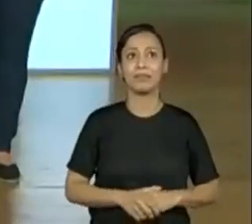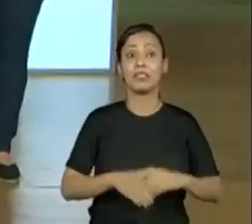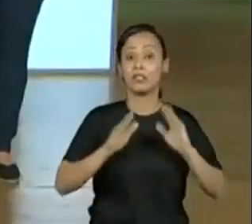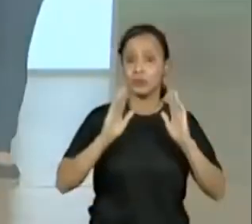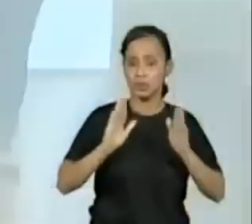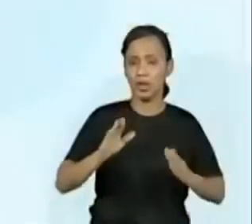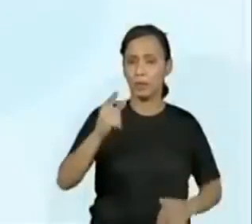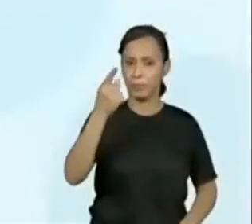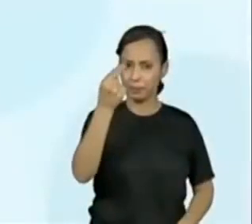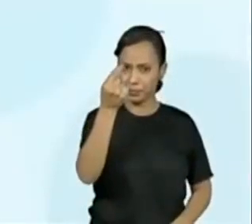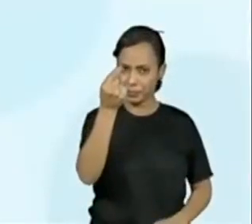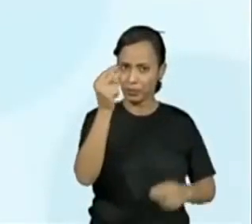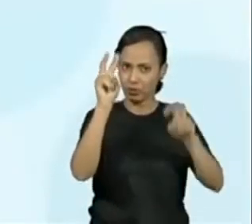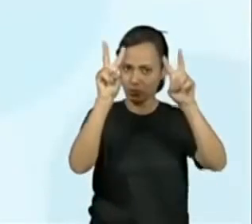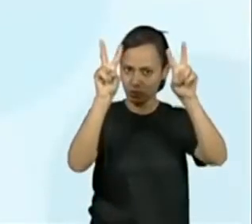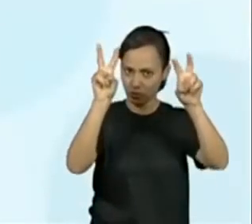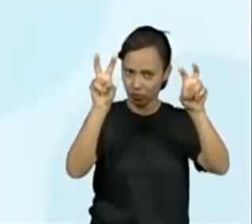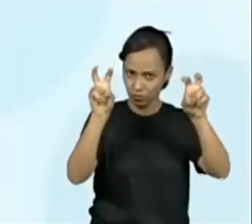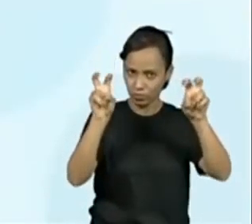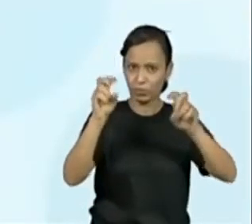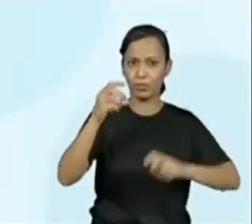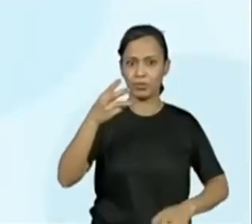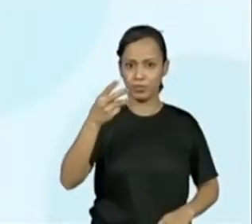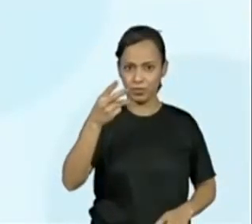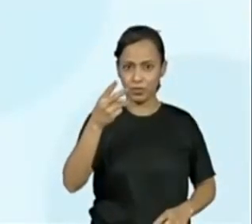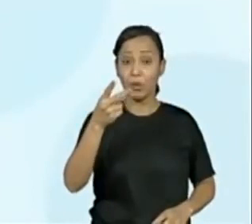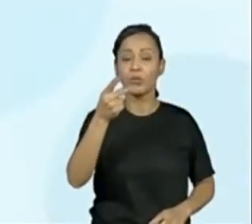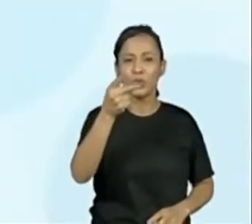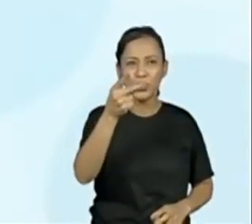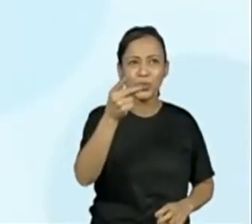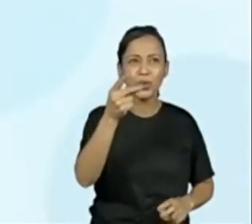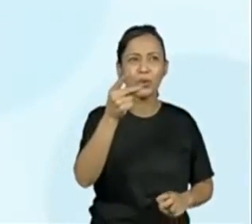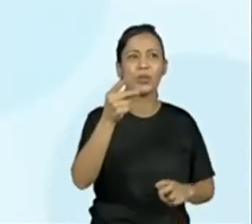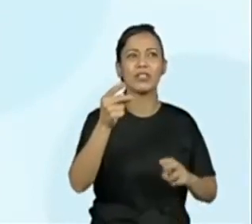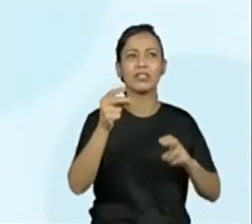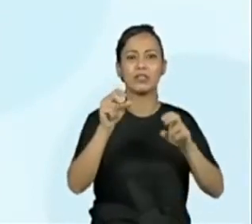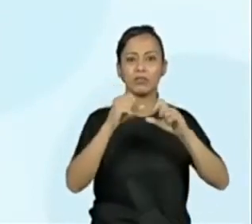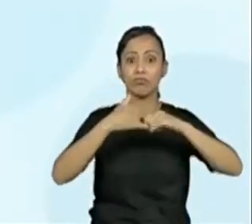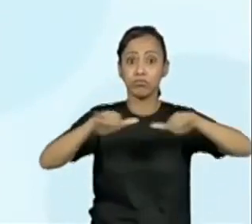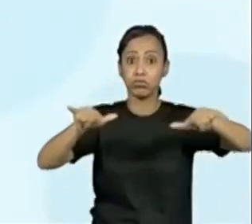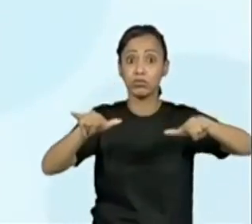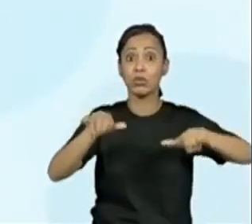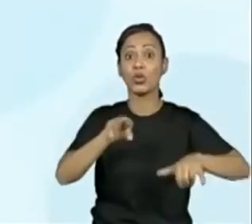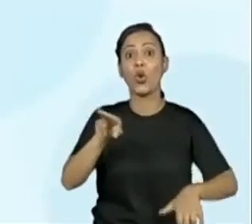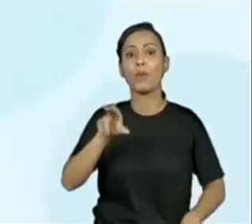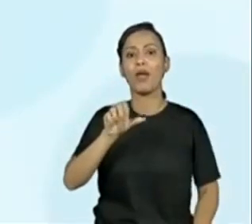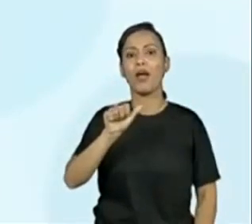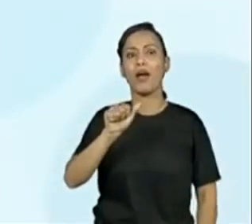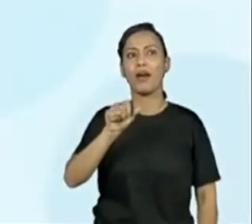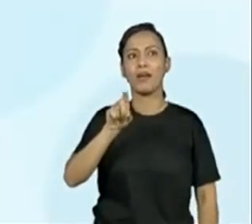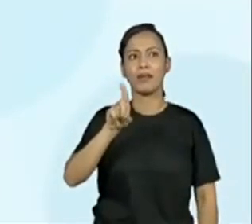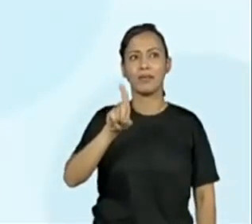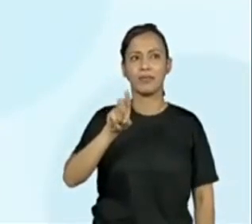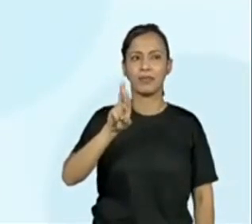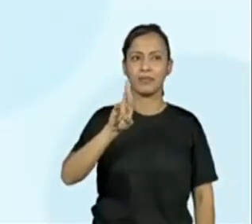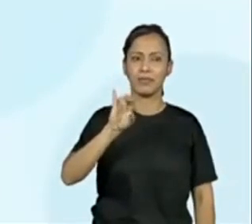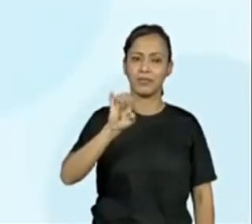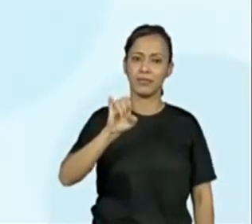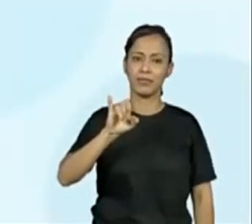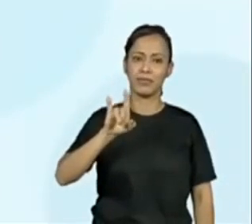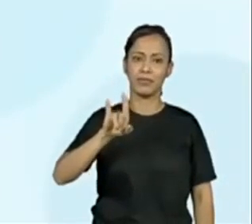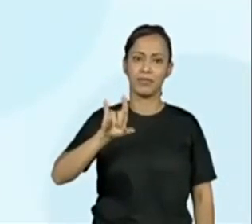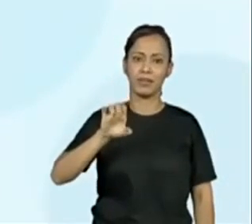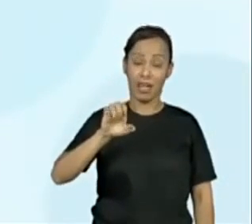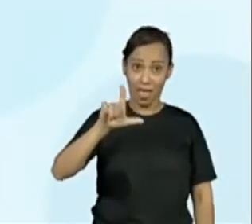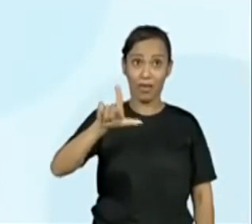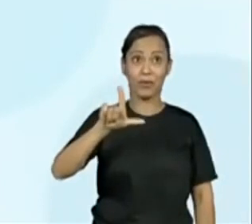leitura, traz o nome desse garoto, que é o Adriel Oliveira, que ele tem apenas 12 anos, que ele é